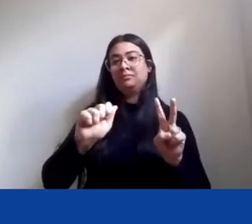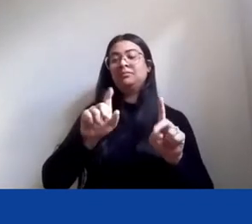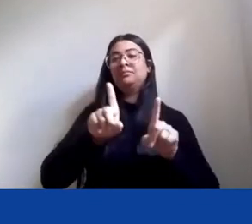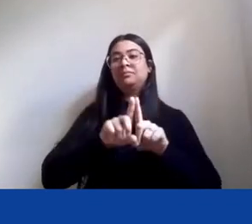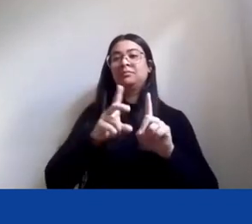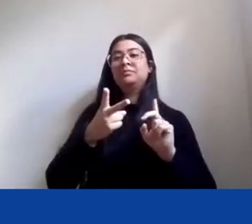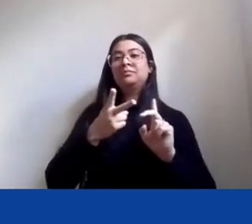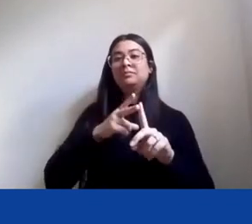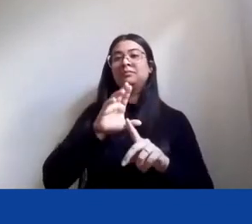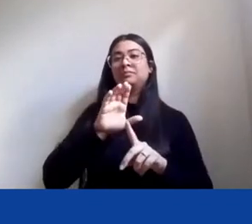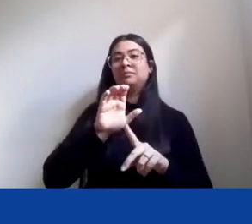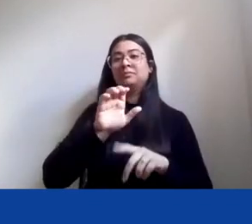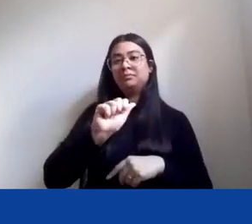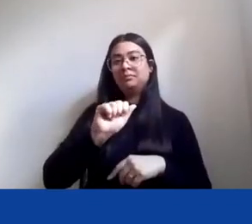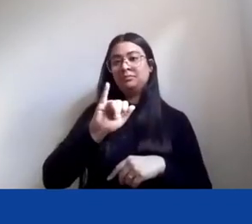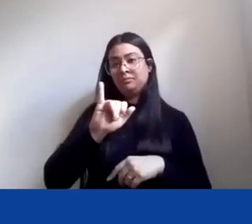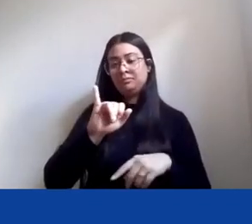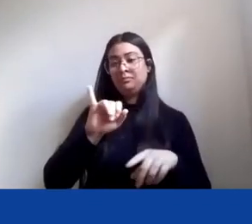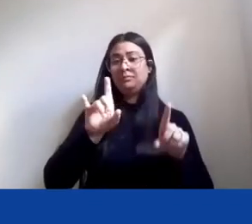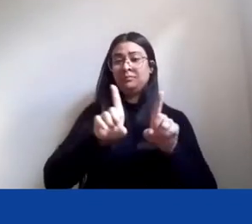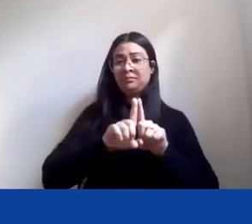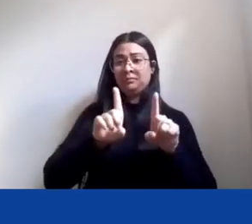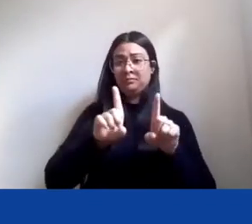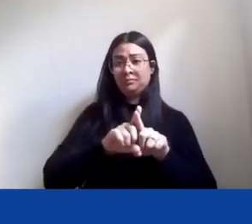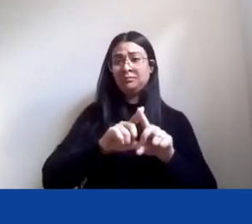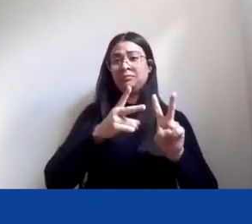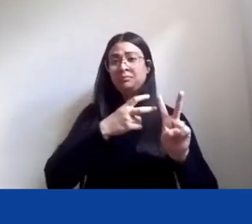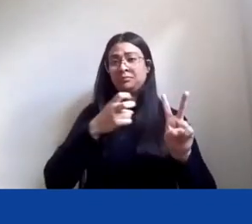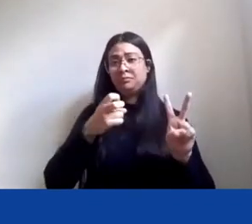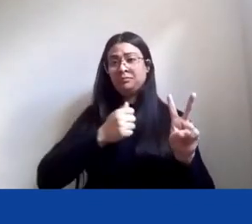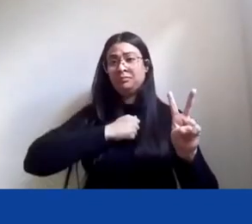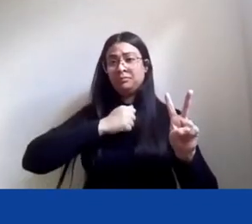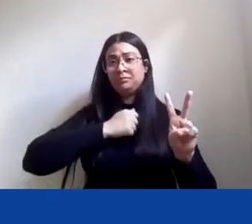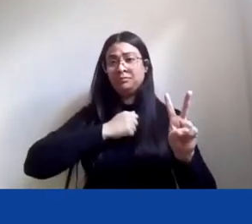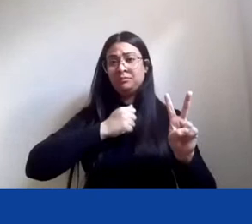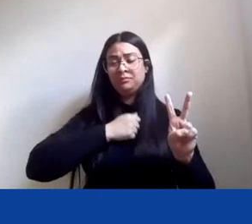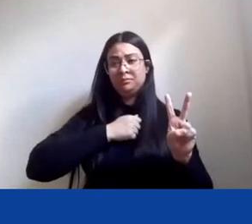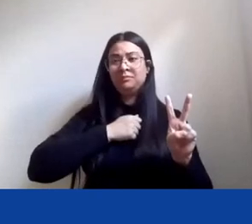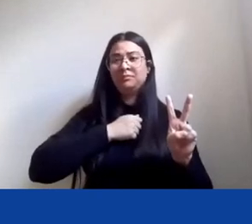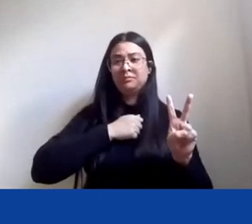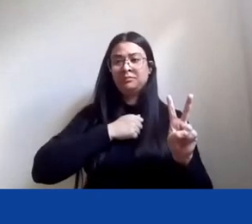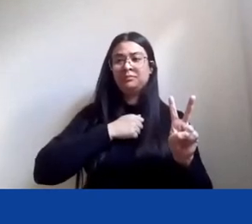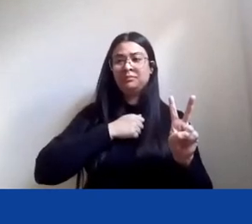da Articulação Brasileira de Indígenas Antropólogos e